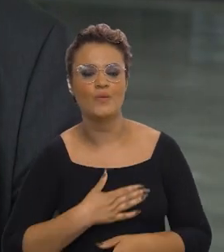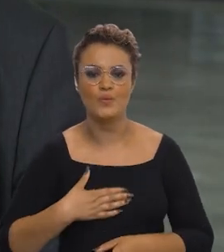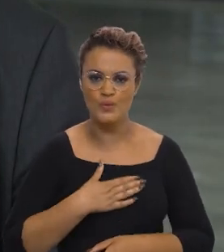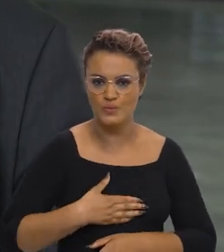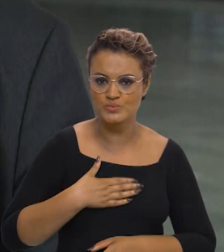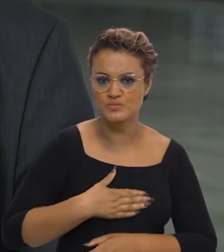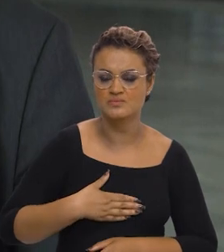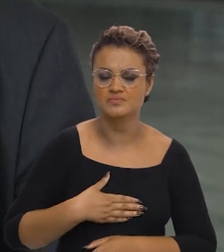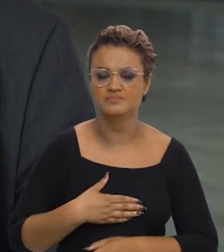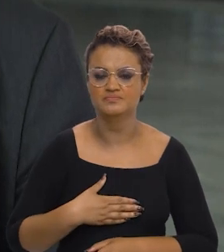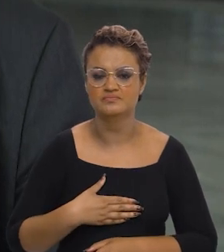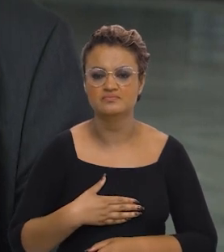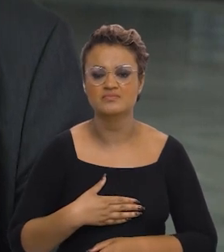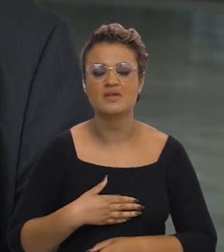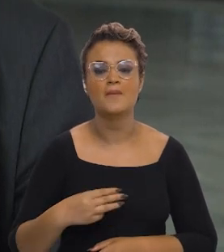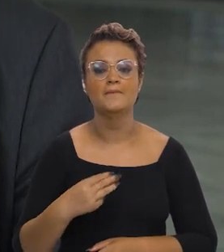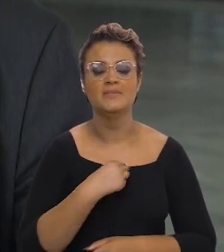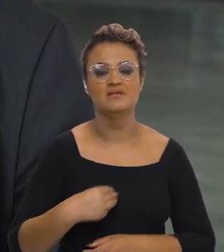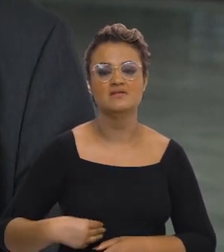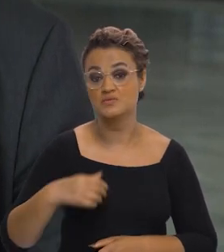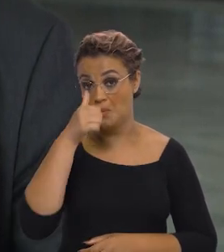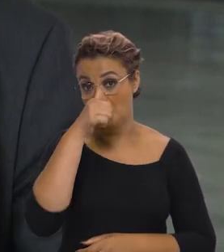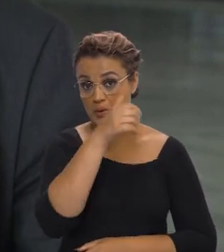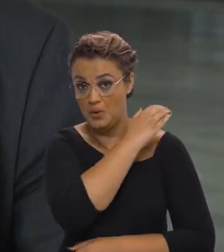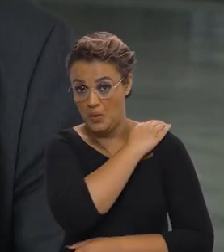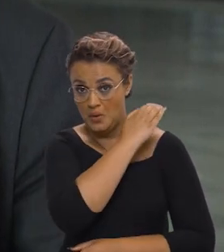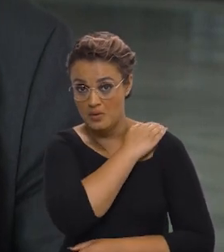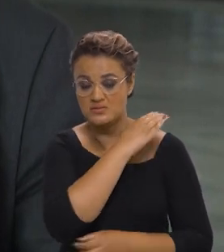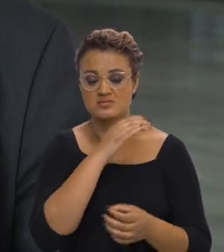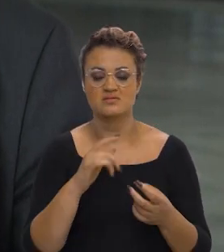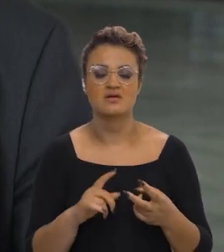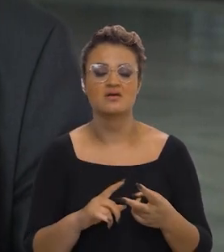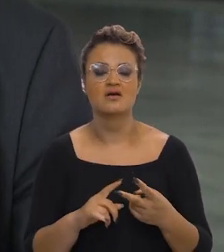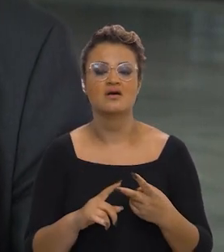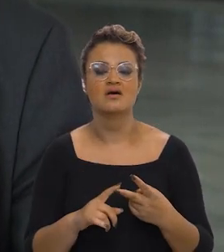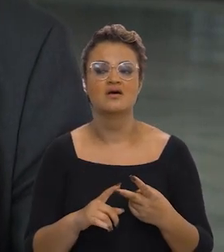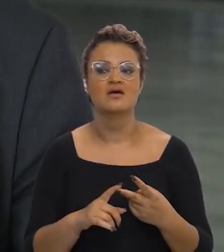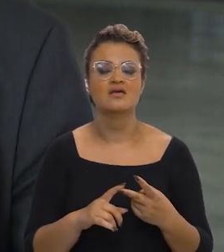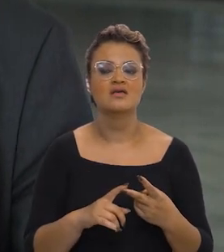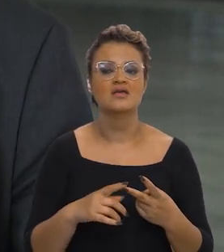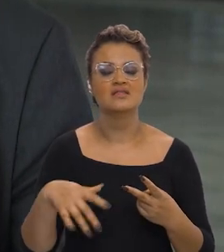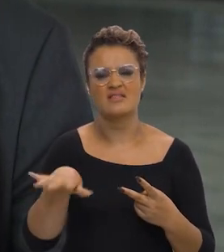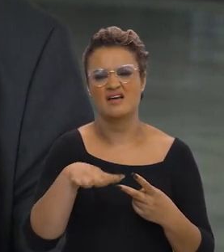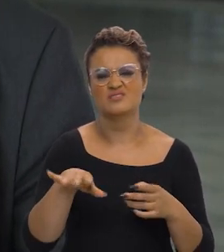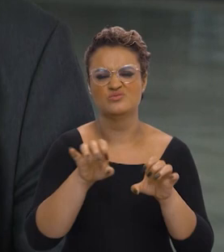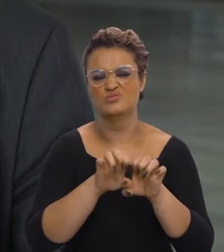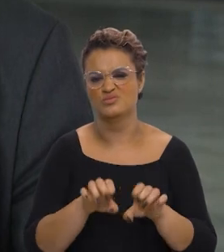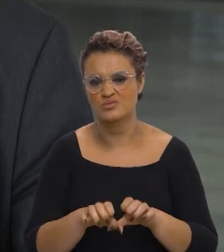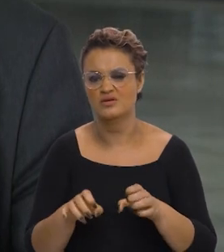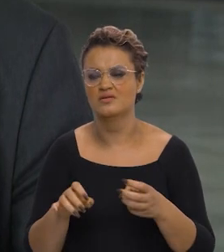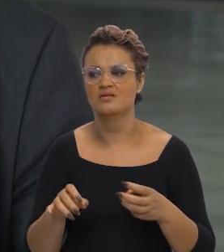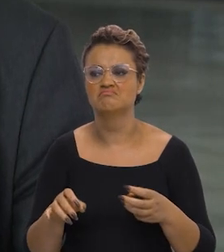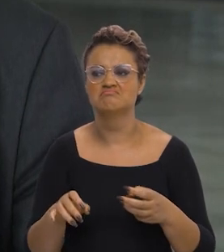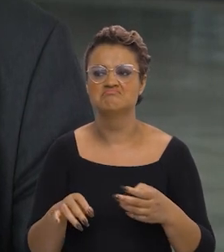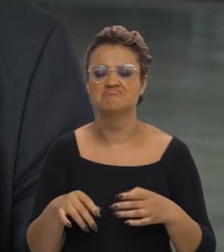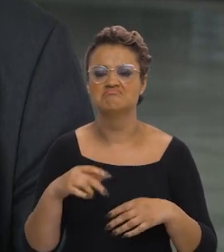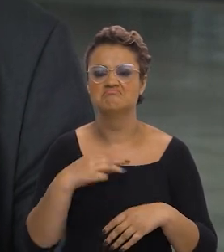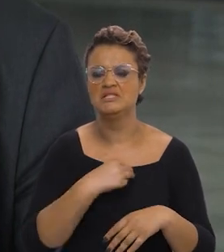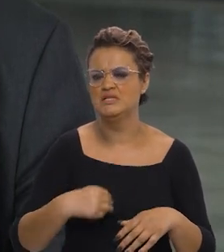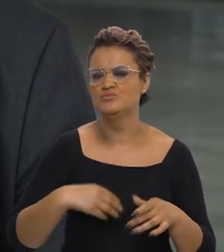agosto, o ministro Rui e os ministros das áreas de infraestrutura